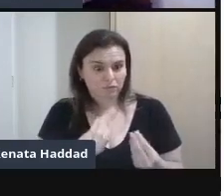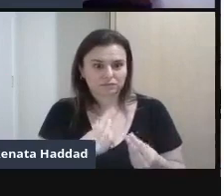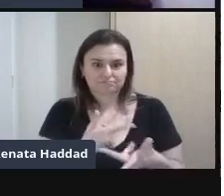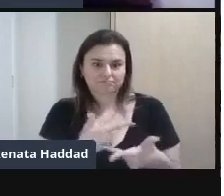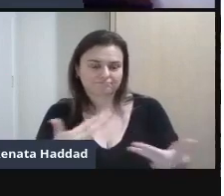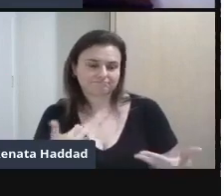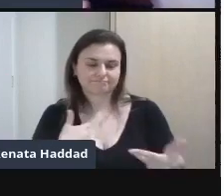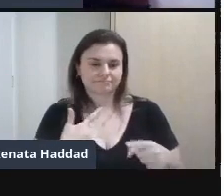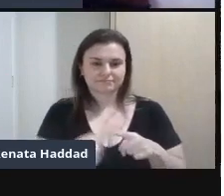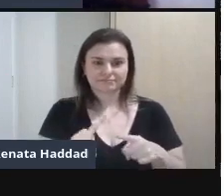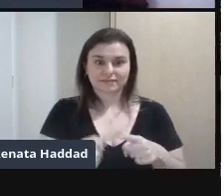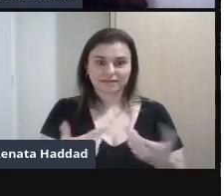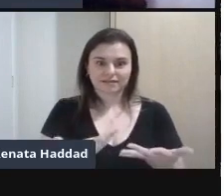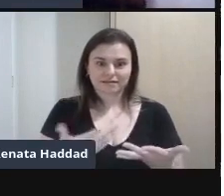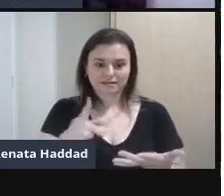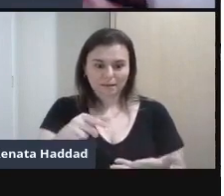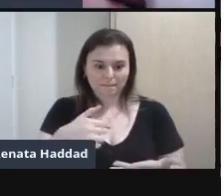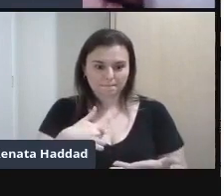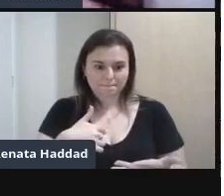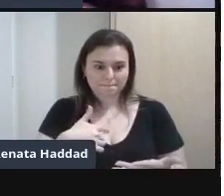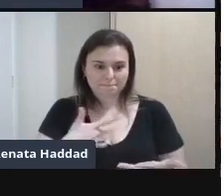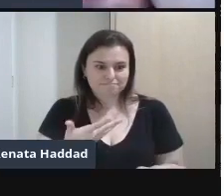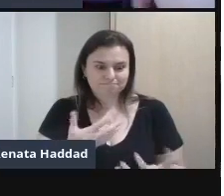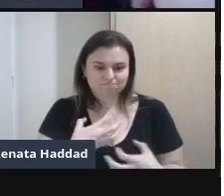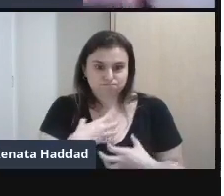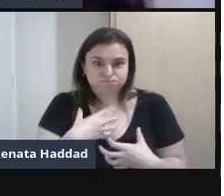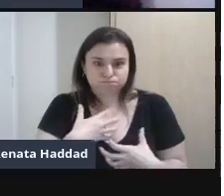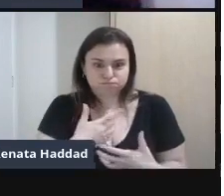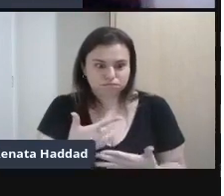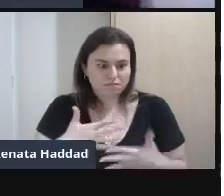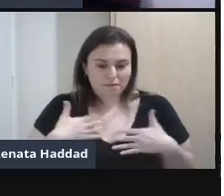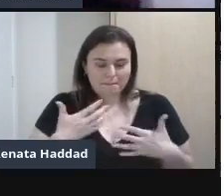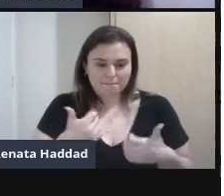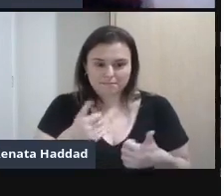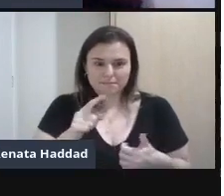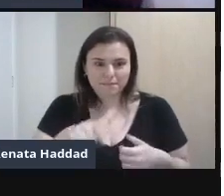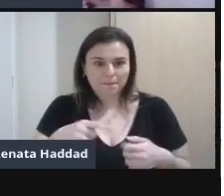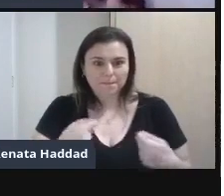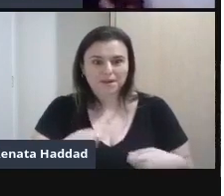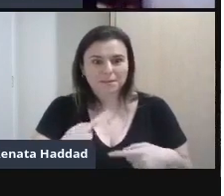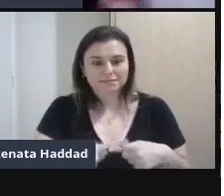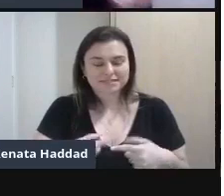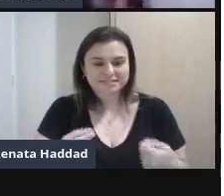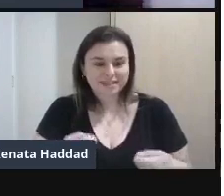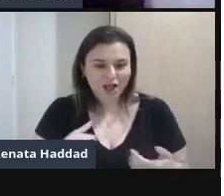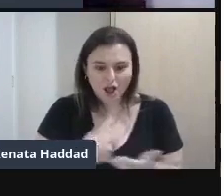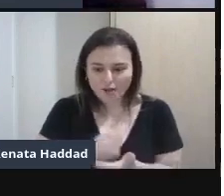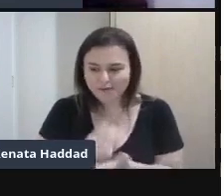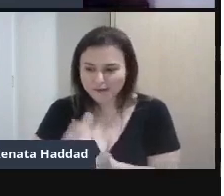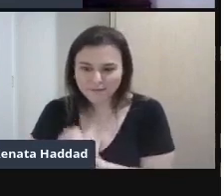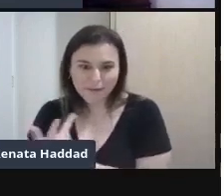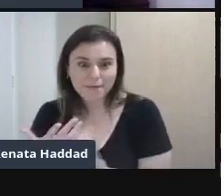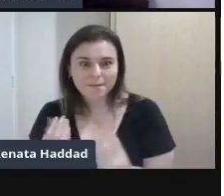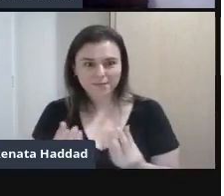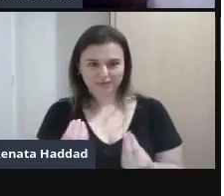Justamente Para causar esse impacto Porque a gente consome Muito Então quando a gente Olha para uma obra A dessa Fala assim Nossa